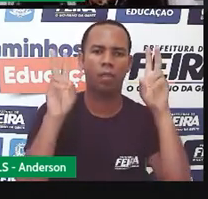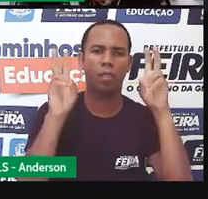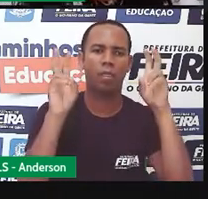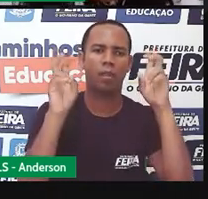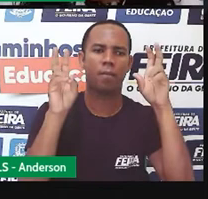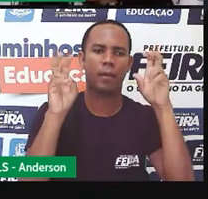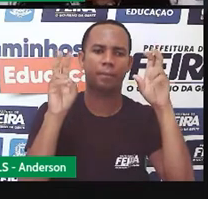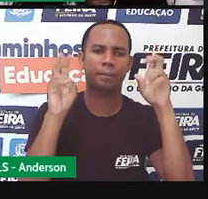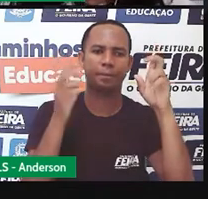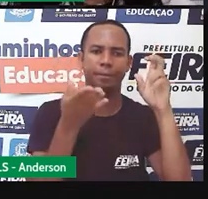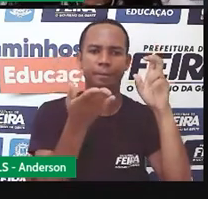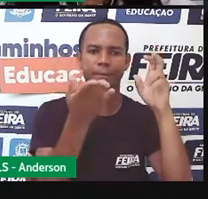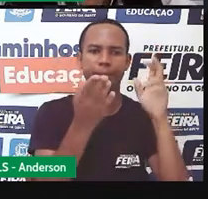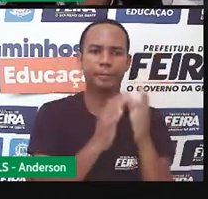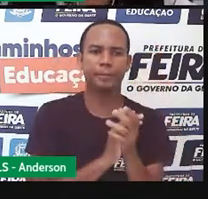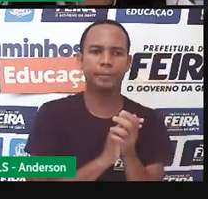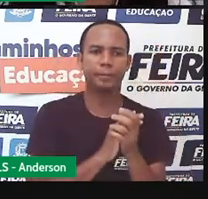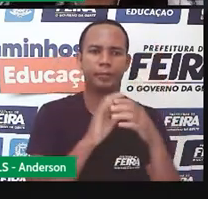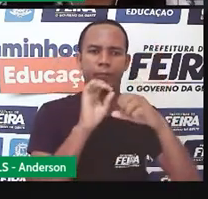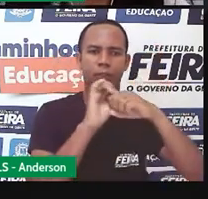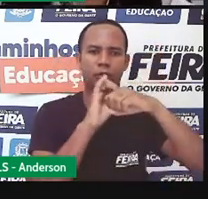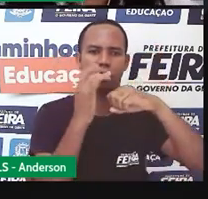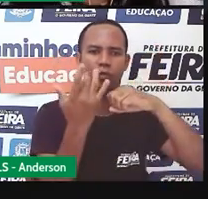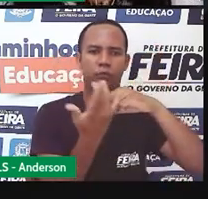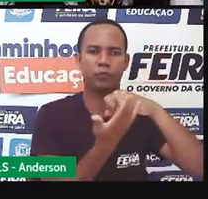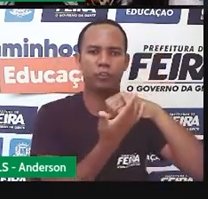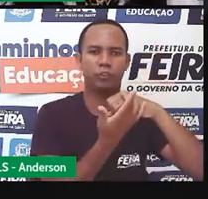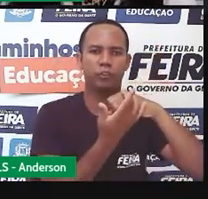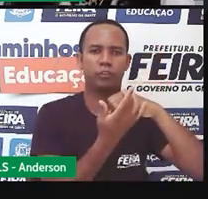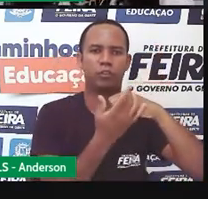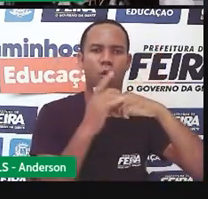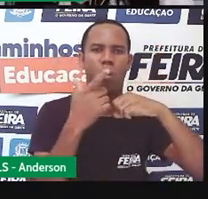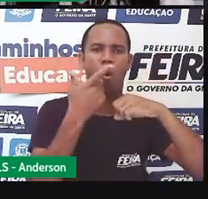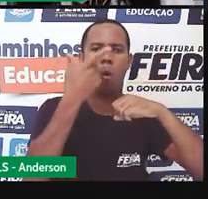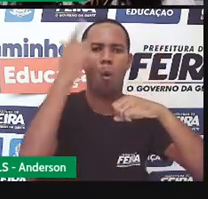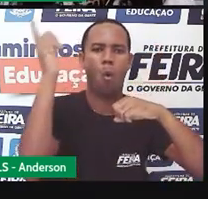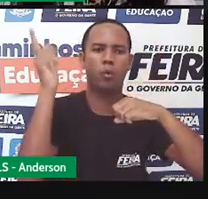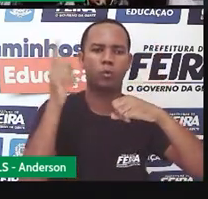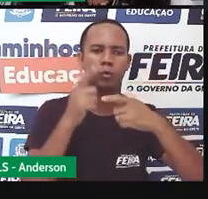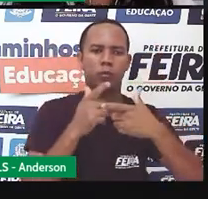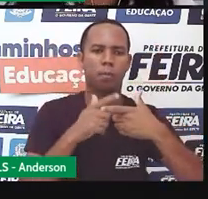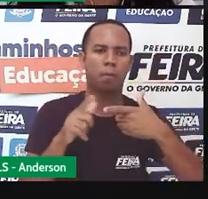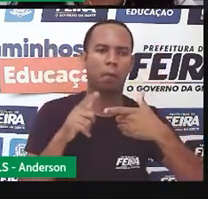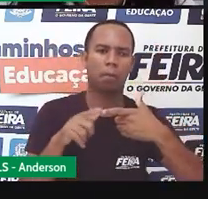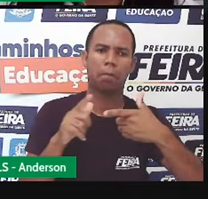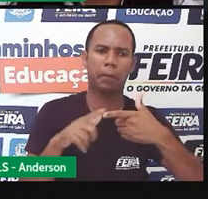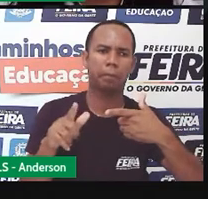Então, olha só, Covid e outras consequências.